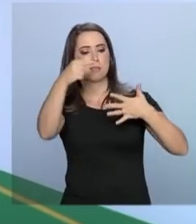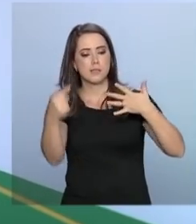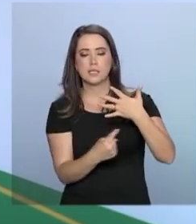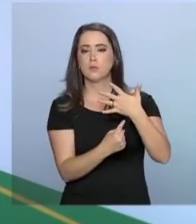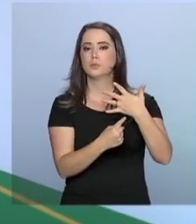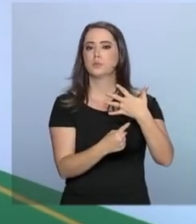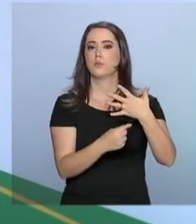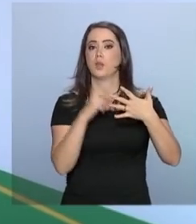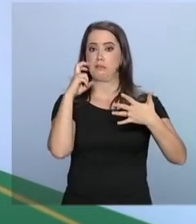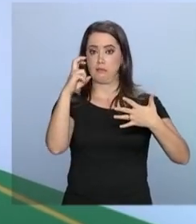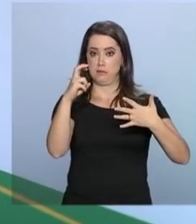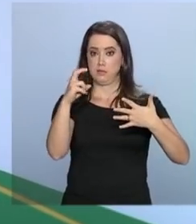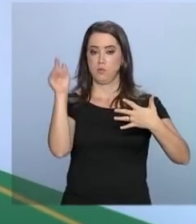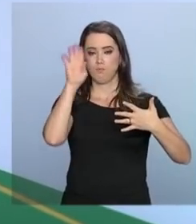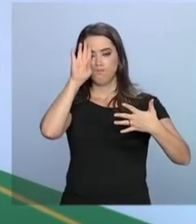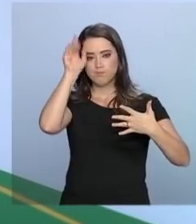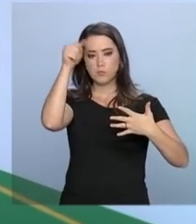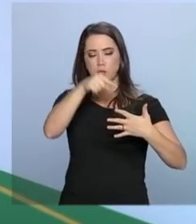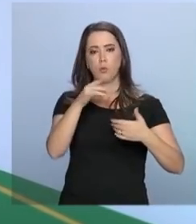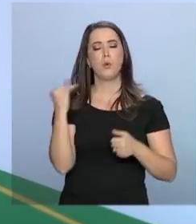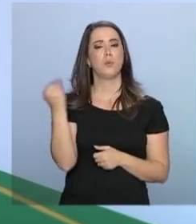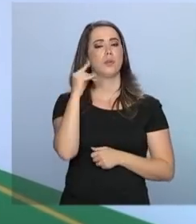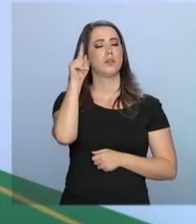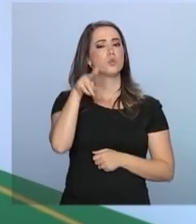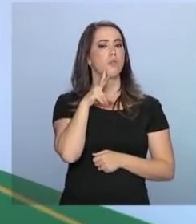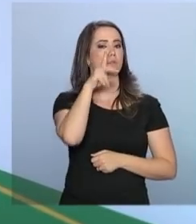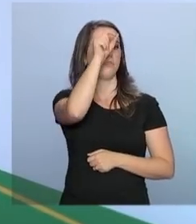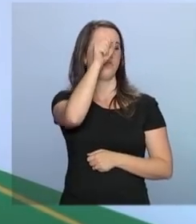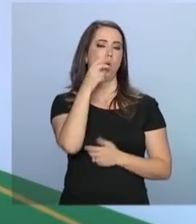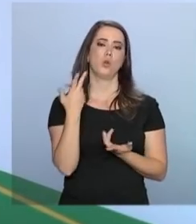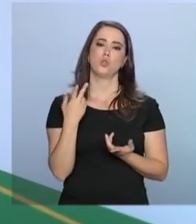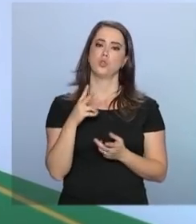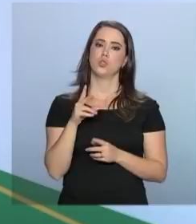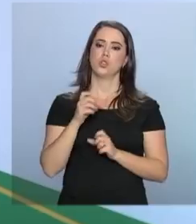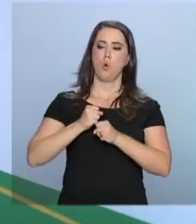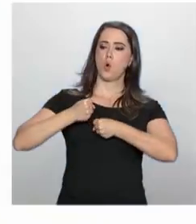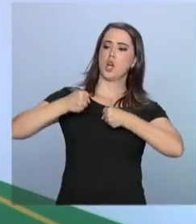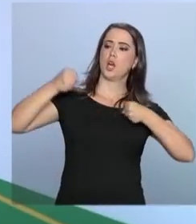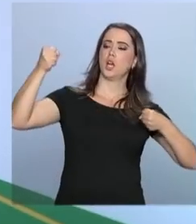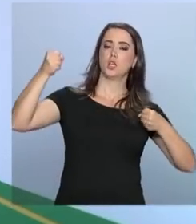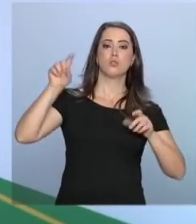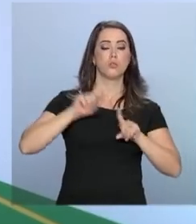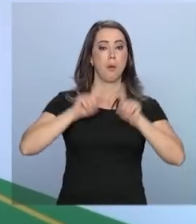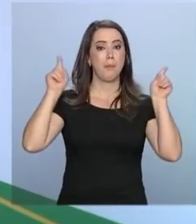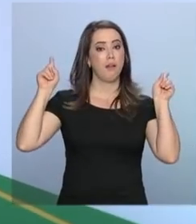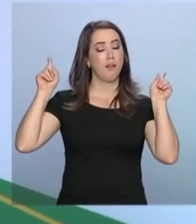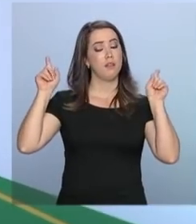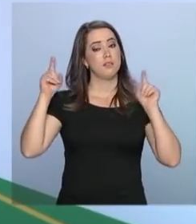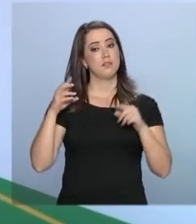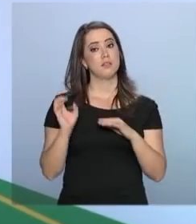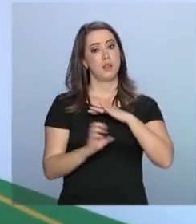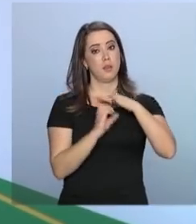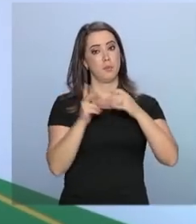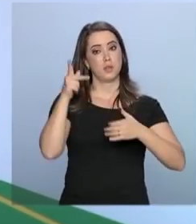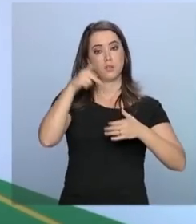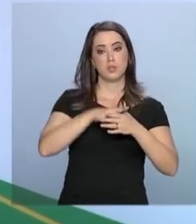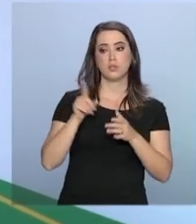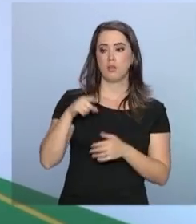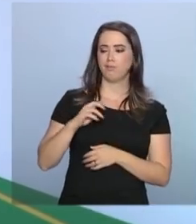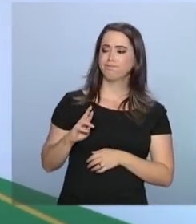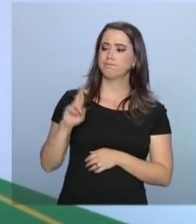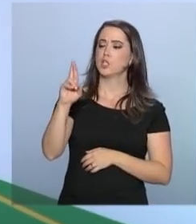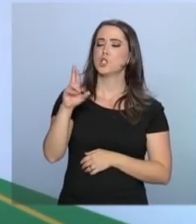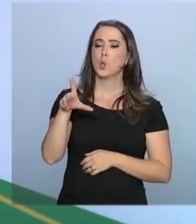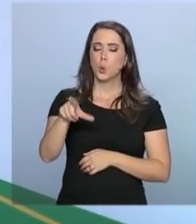O relevante é ser forte e não ser gigante. Se a Petrobras é dona natural de